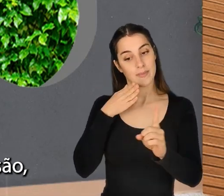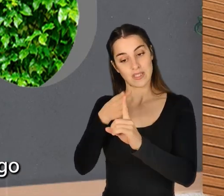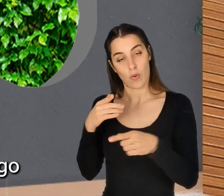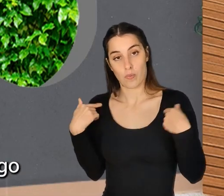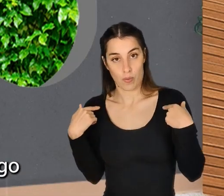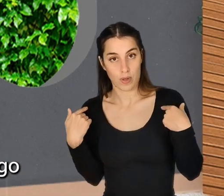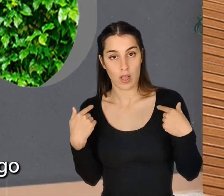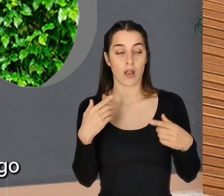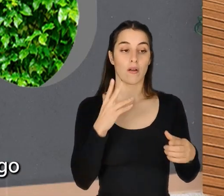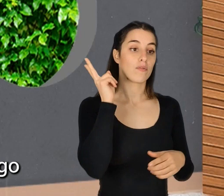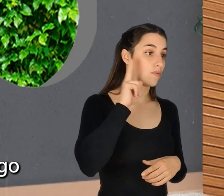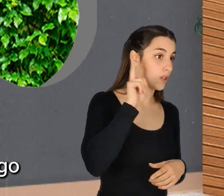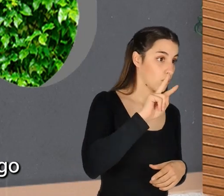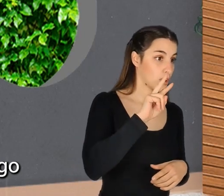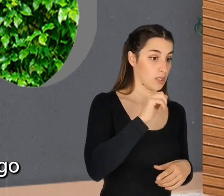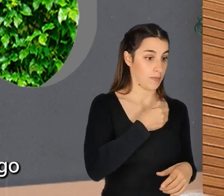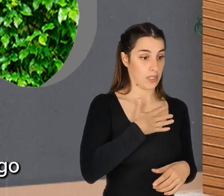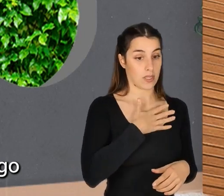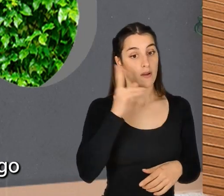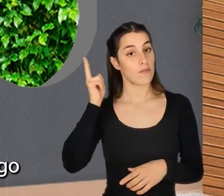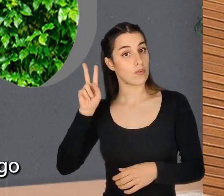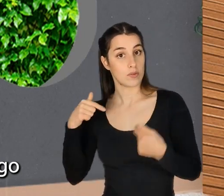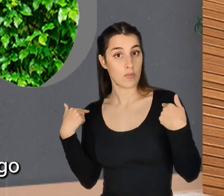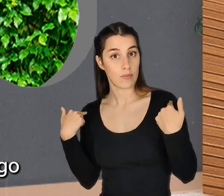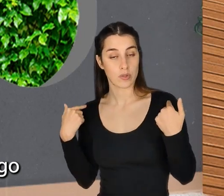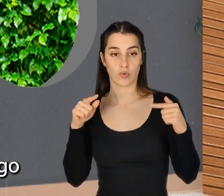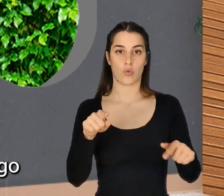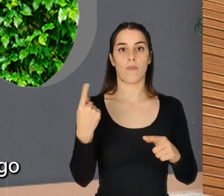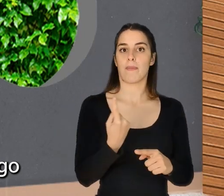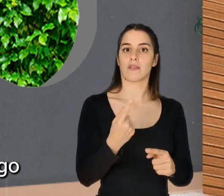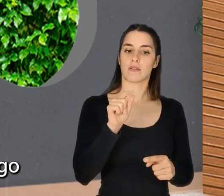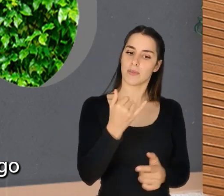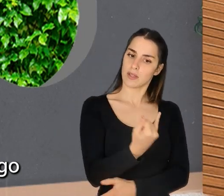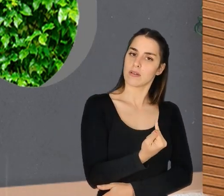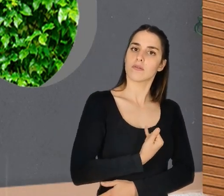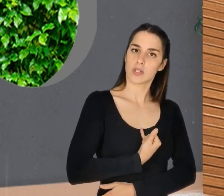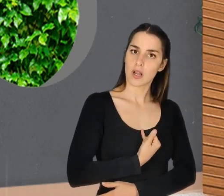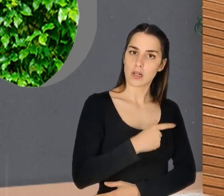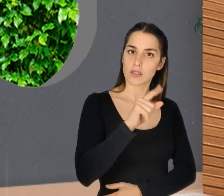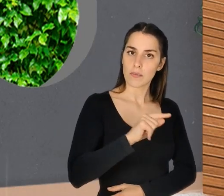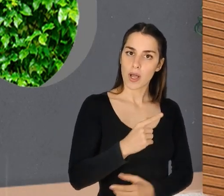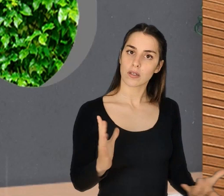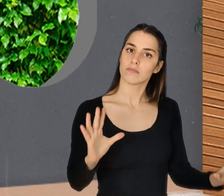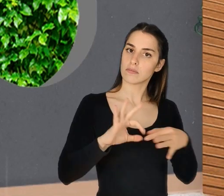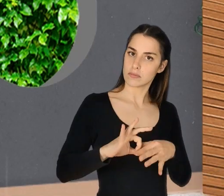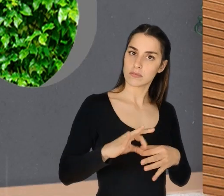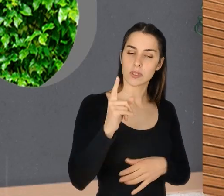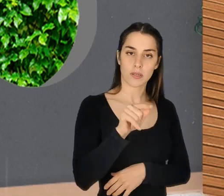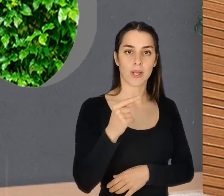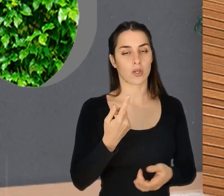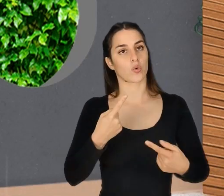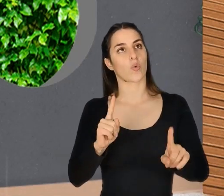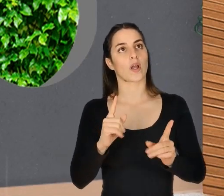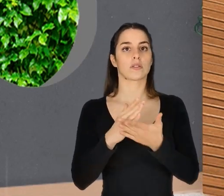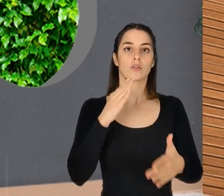a tua missão, entre valores e os teus valores. Ou seja, tu tens que também viver algo que também te faz sentido para ti enquanto